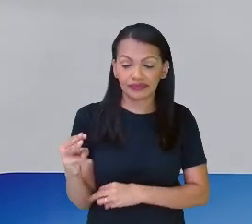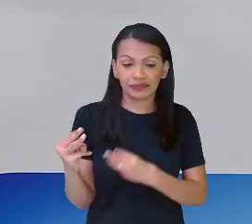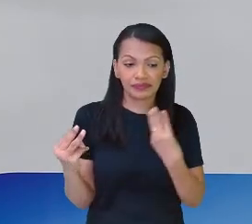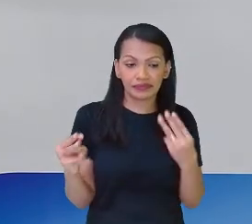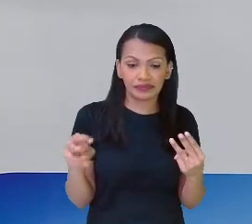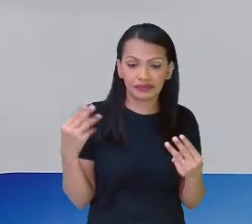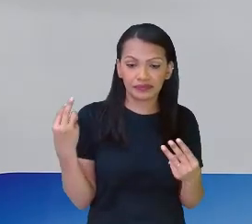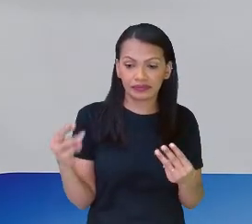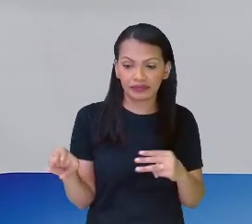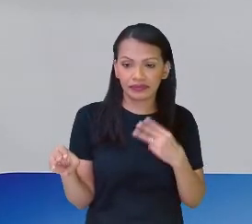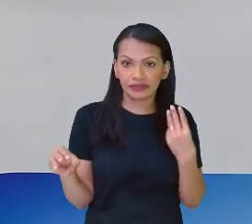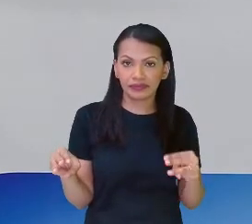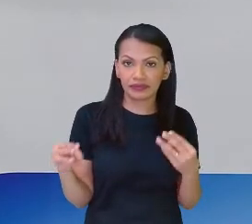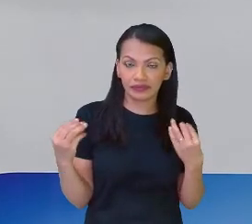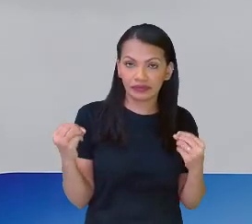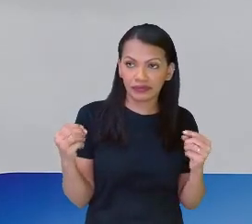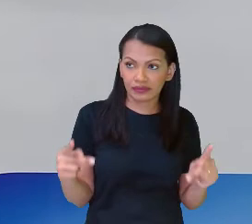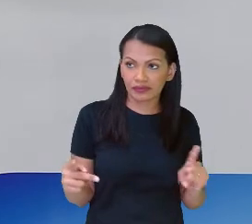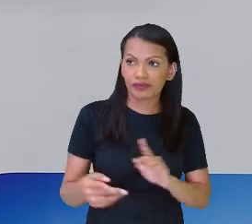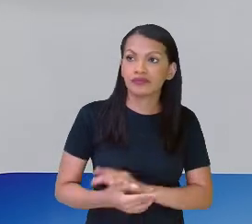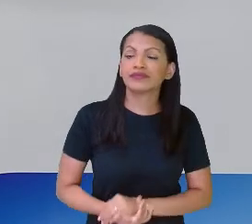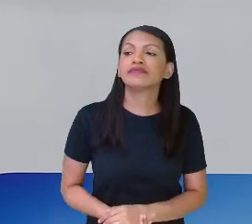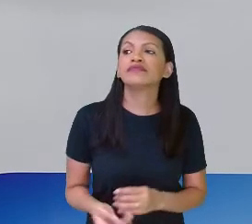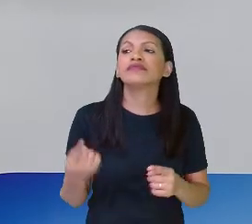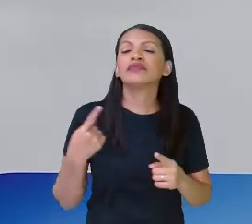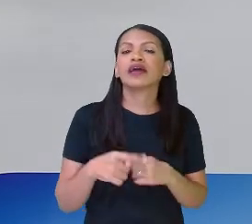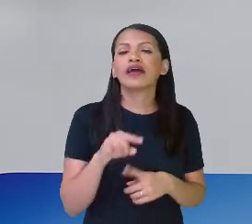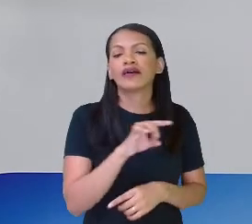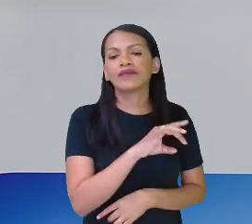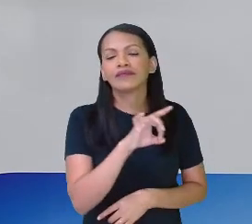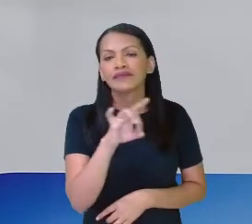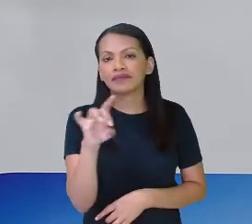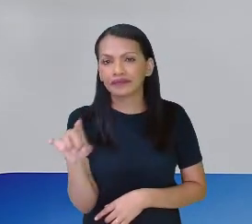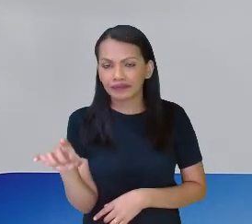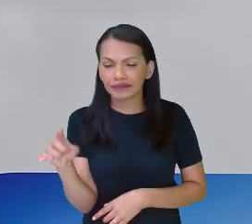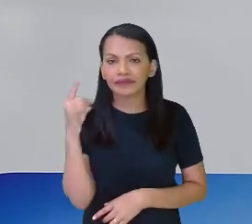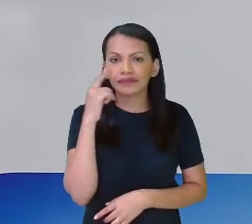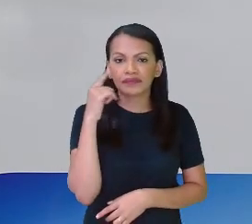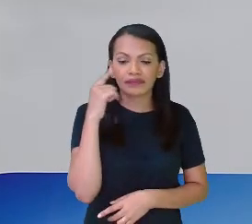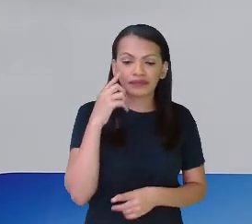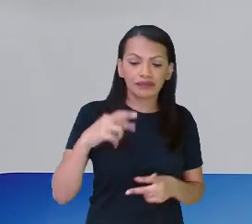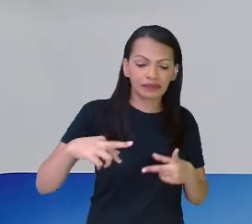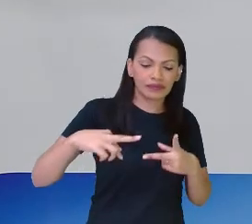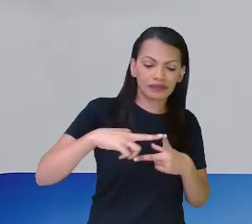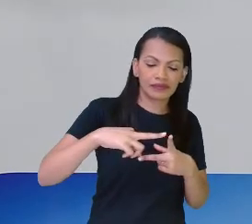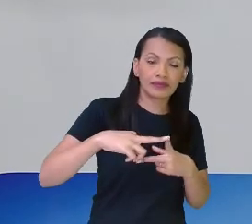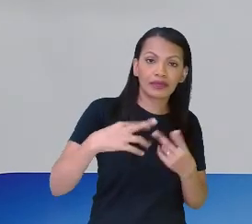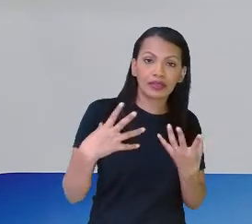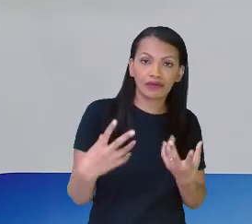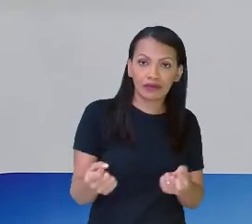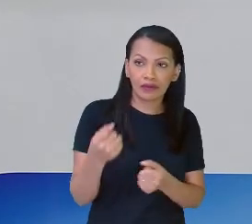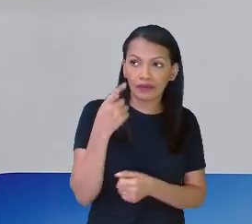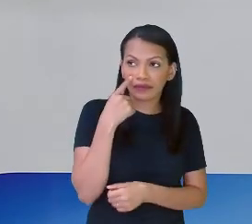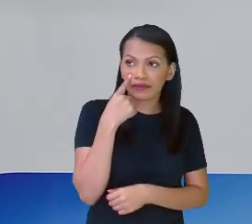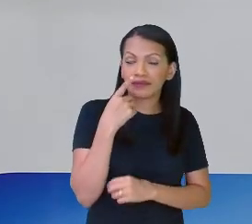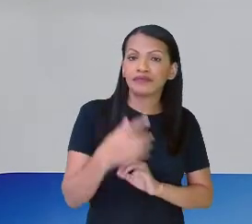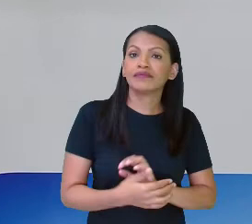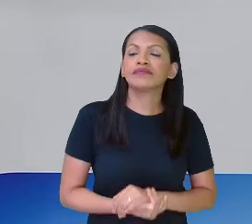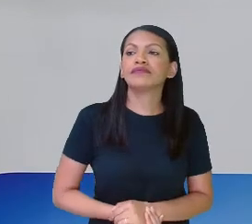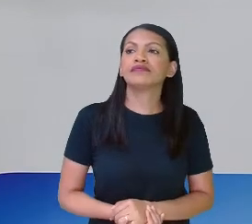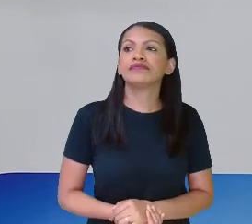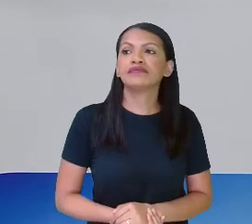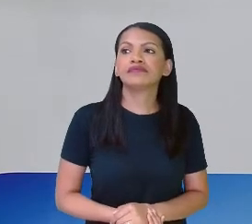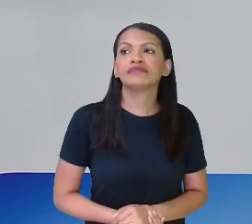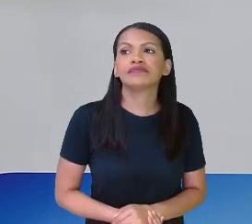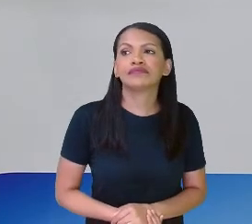reverte em área. Tá bom? Porque cada quadradinho é um centímetro quadrado. Vamos lá? Olha só. Então,